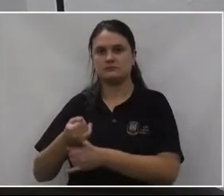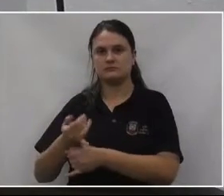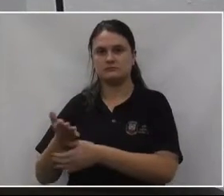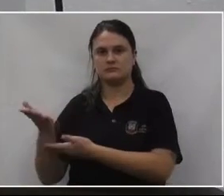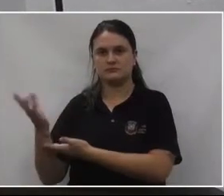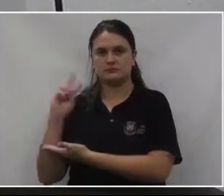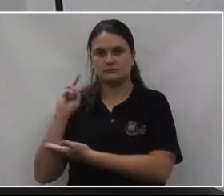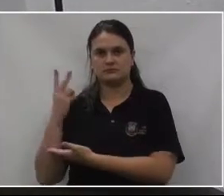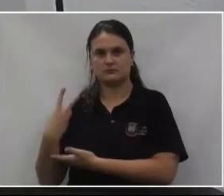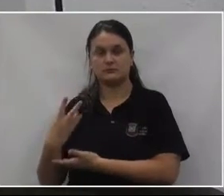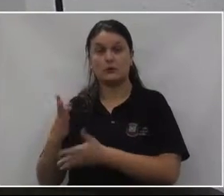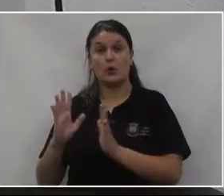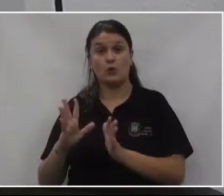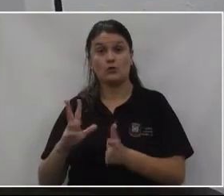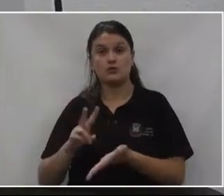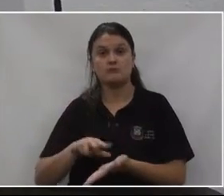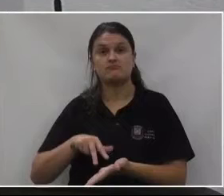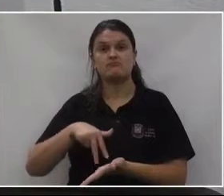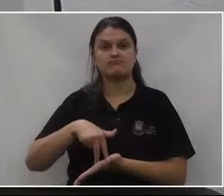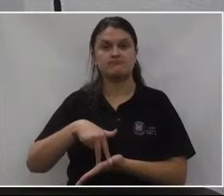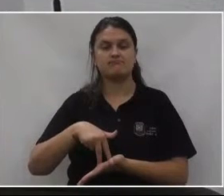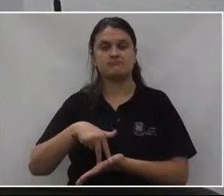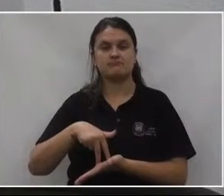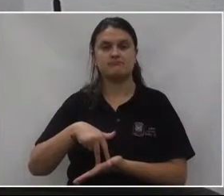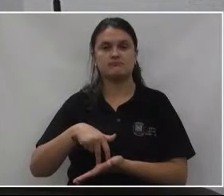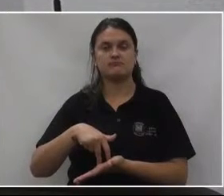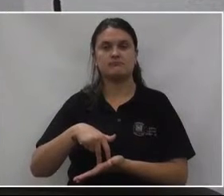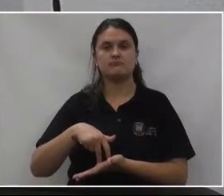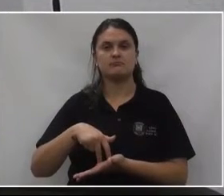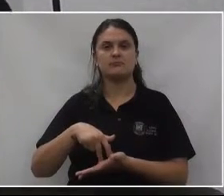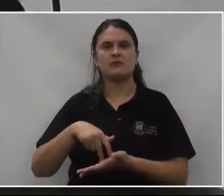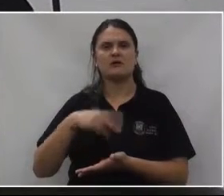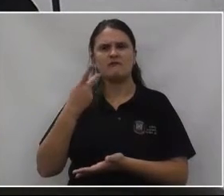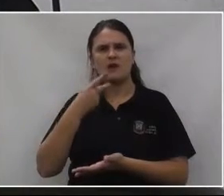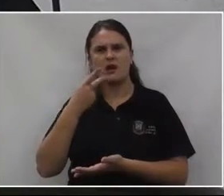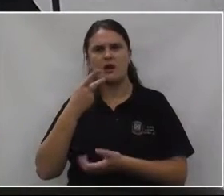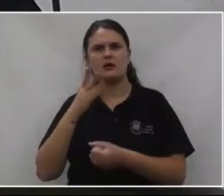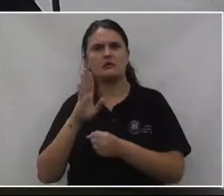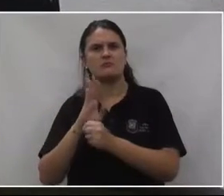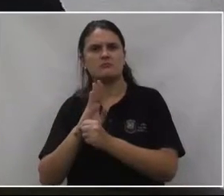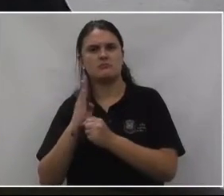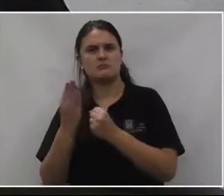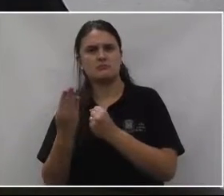Hoje a minha tribuna é sobre o bairro Ponte Nova.